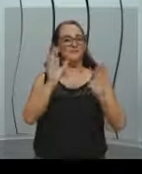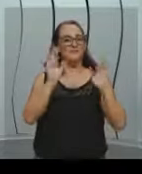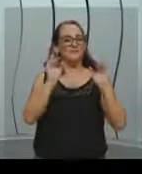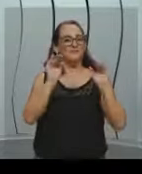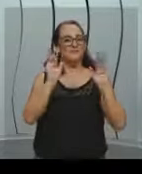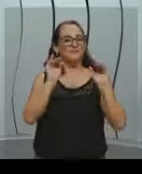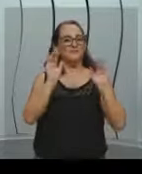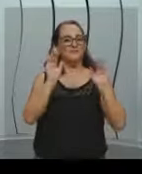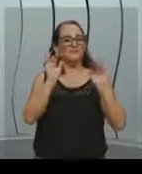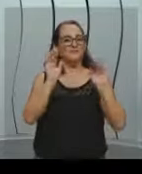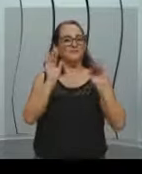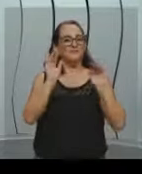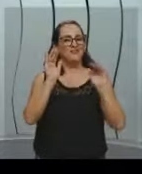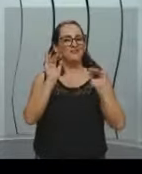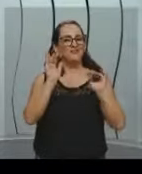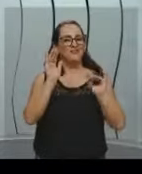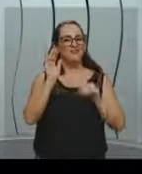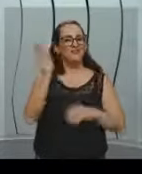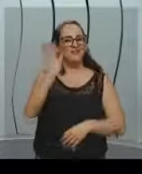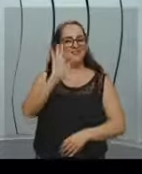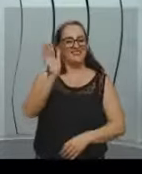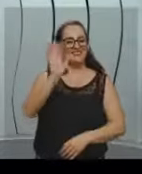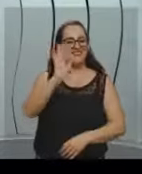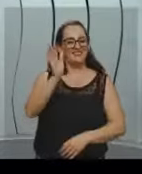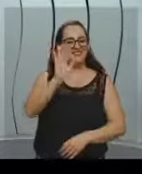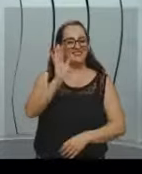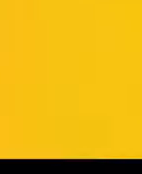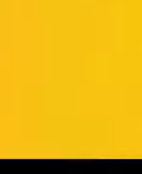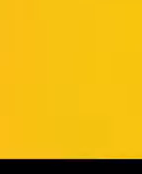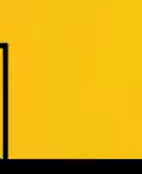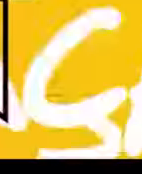Tchauzinho, terceirão!